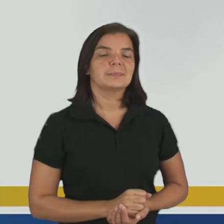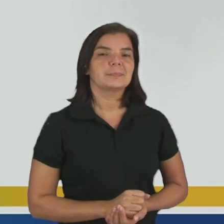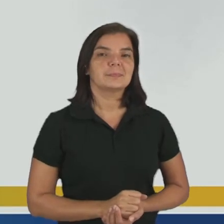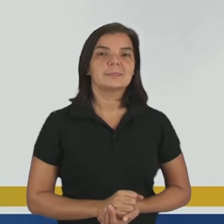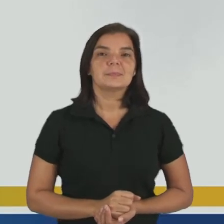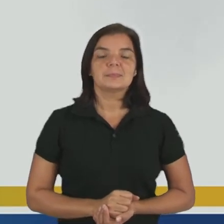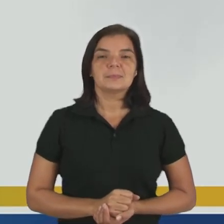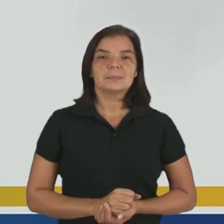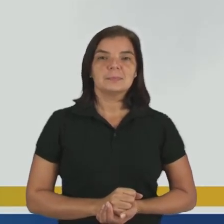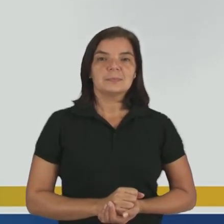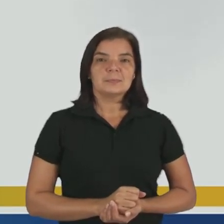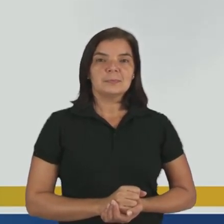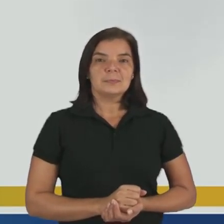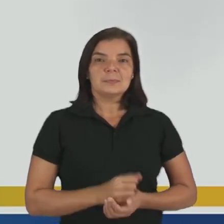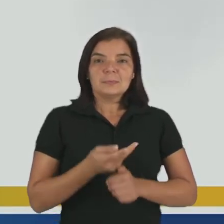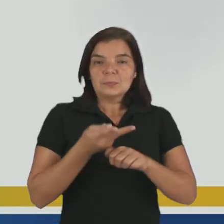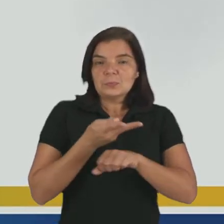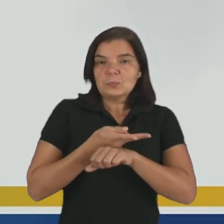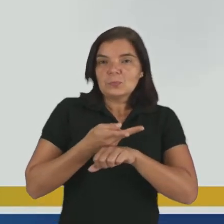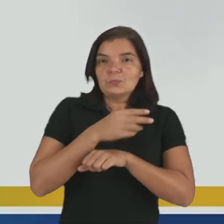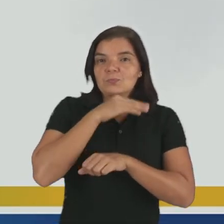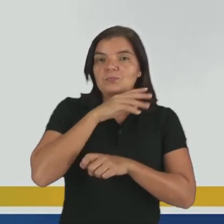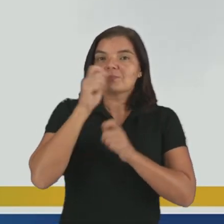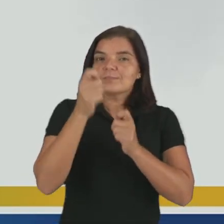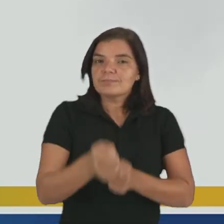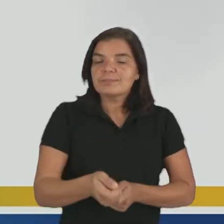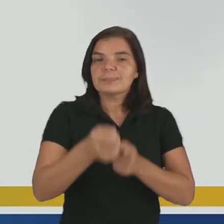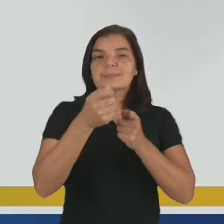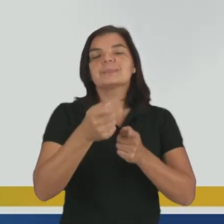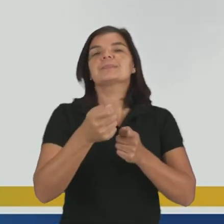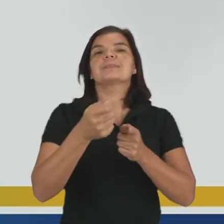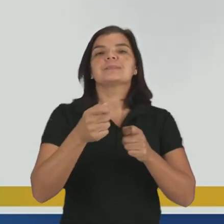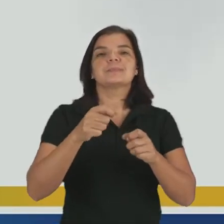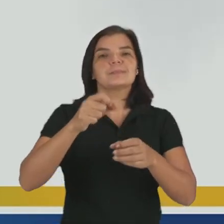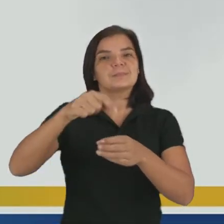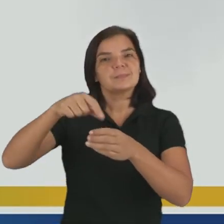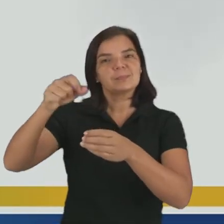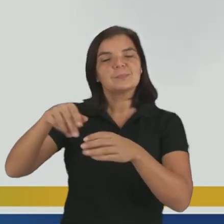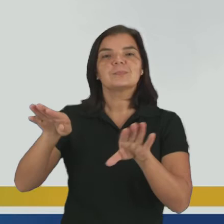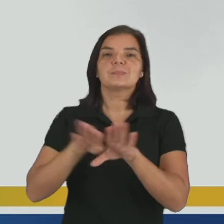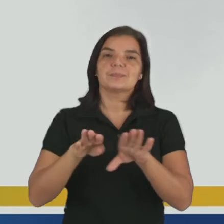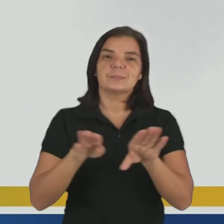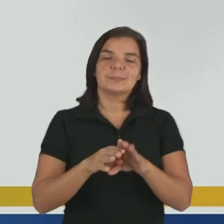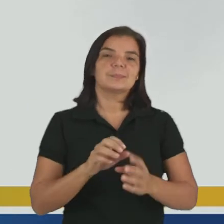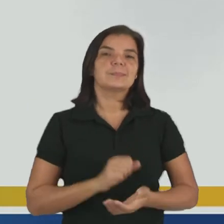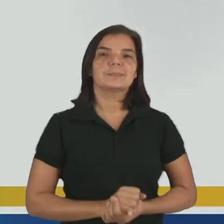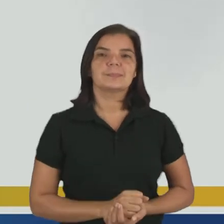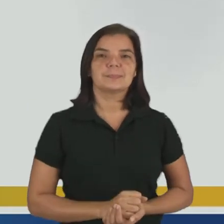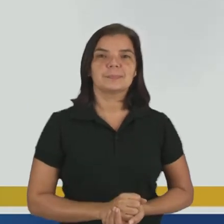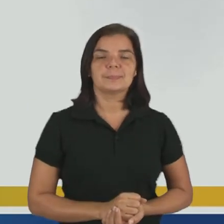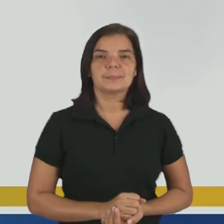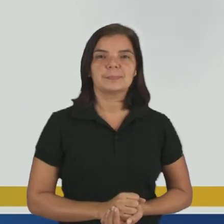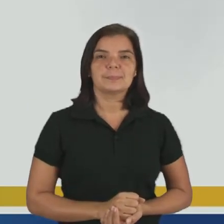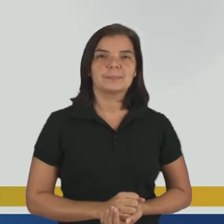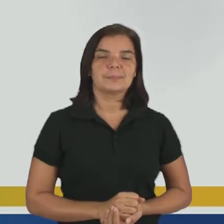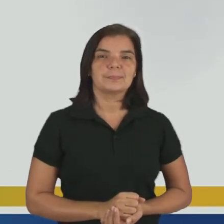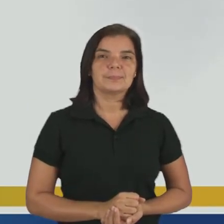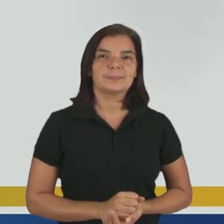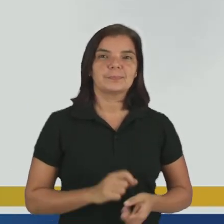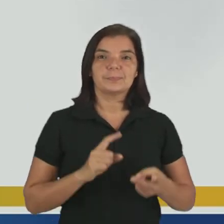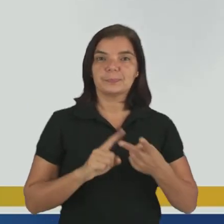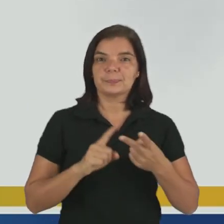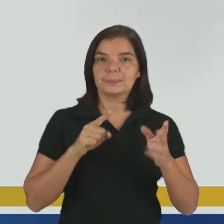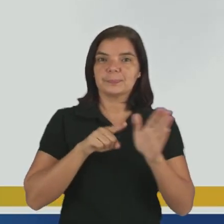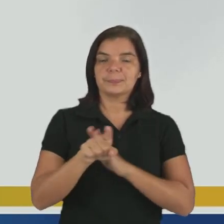Era pautado na caça e pesca e agricultura, isso mesmo. Vamos para o